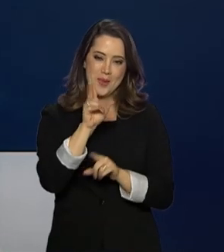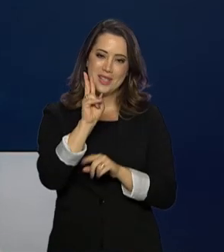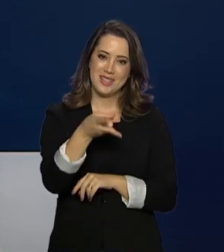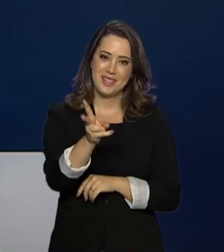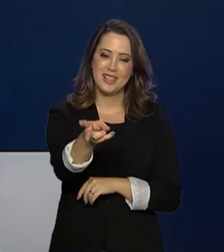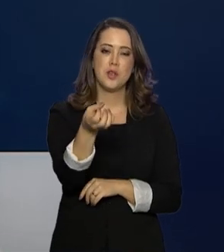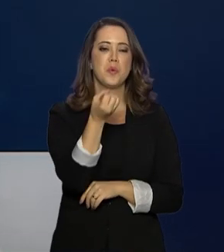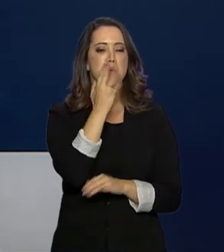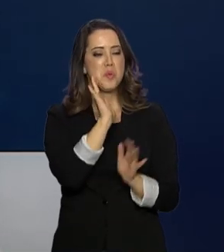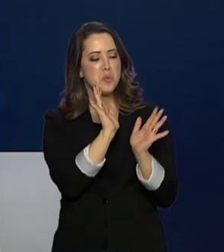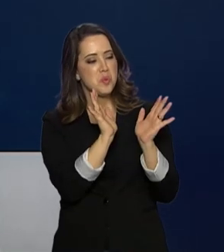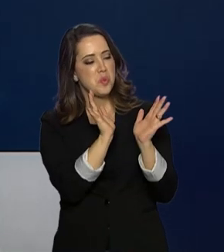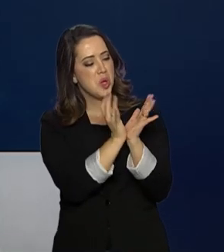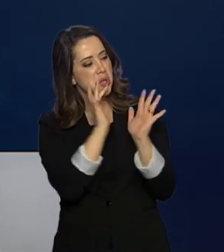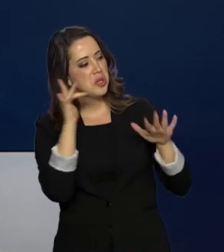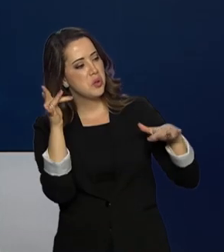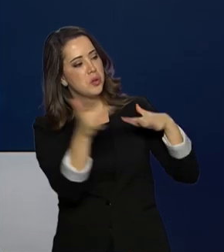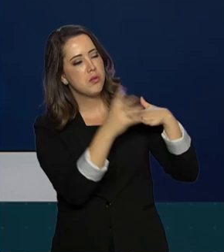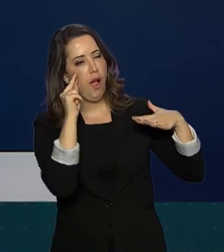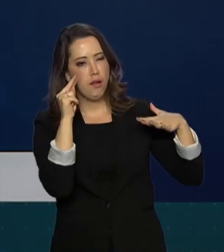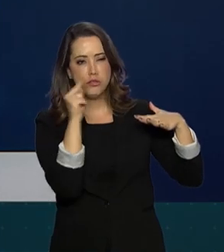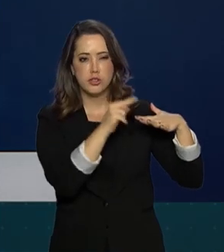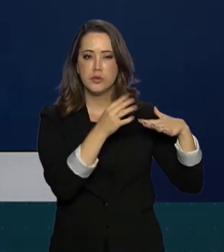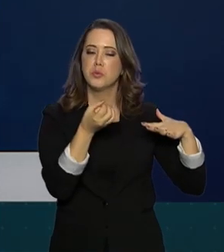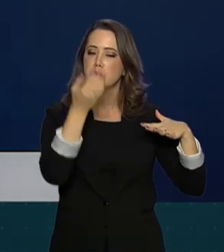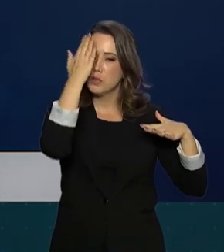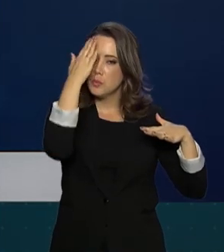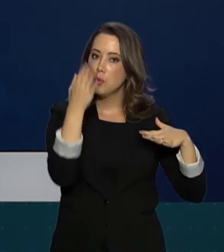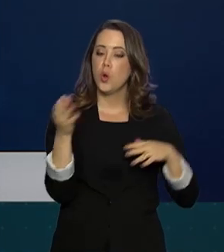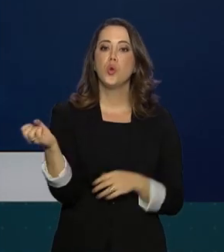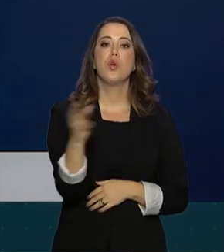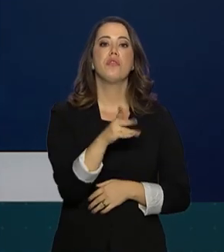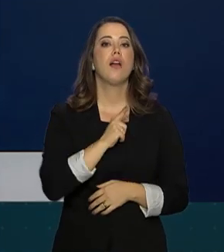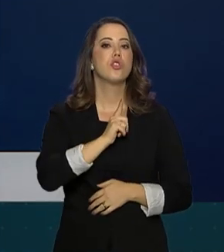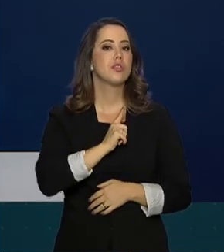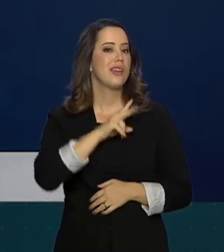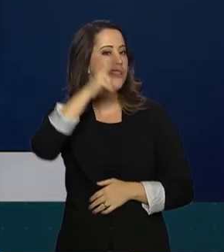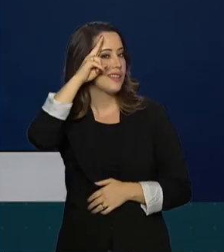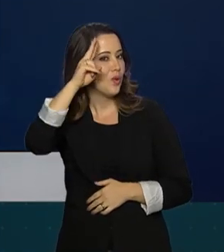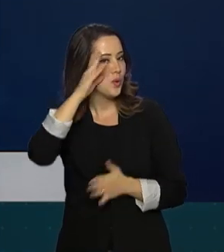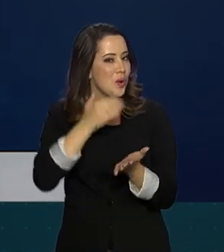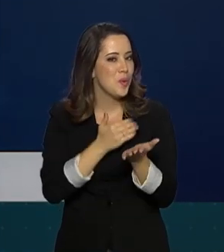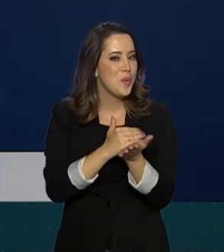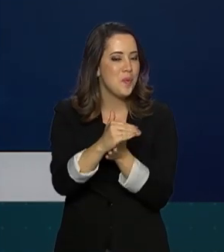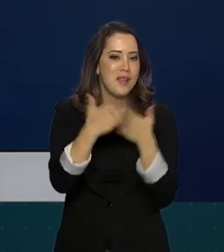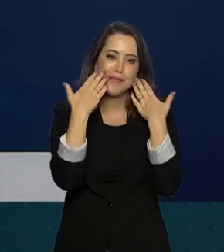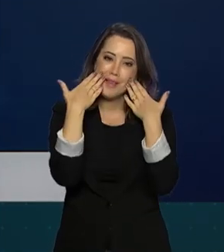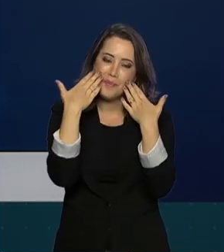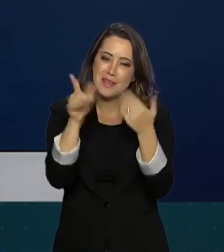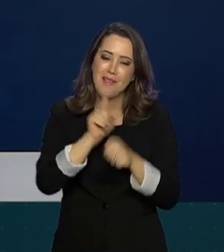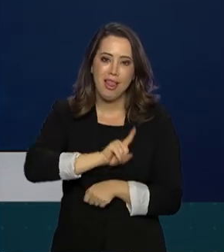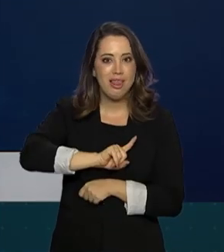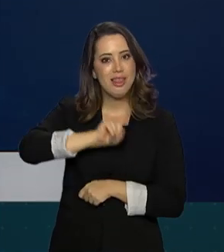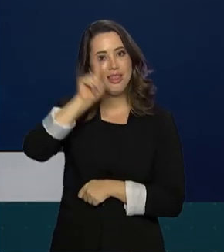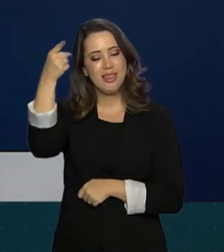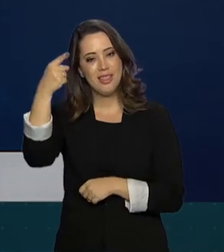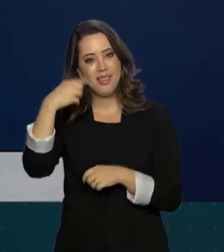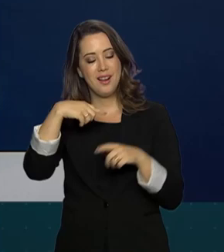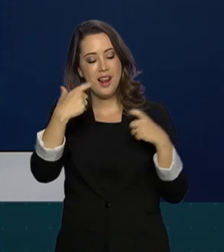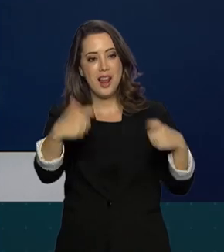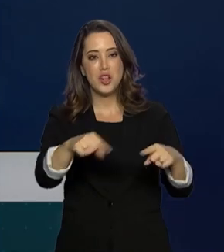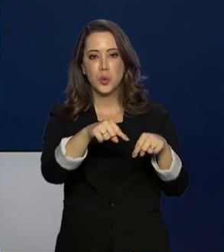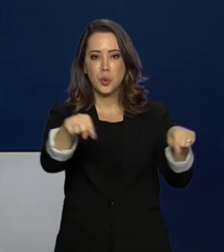Continue bem informado pelas nossas redes sociais. E uma novidade, a partir de segunda-feira, nós vamos transmitir o governo agora